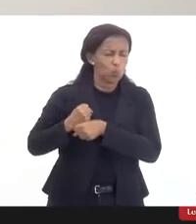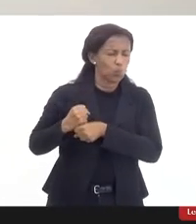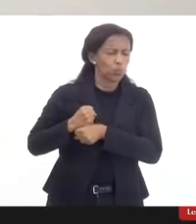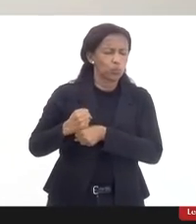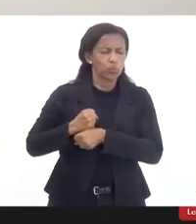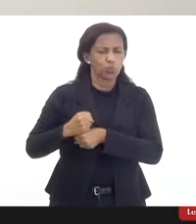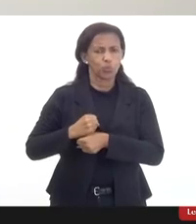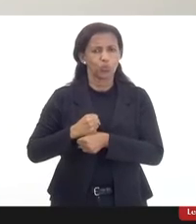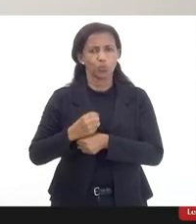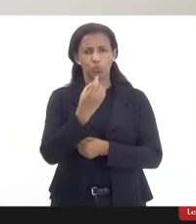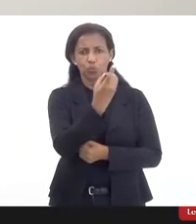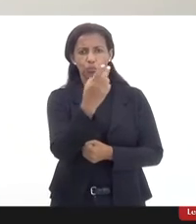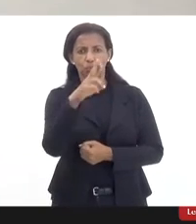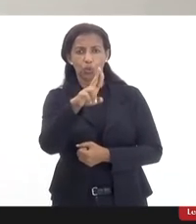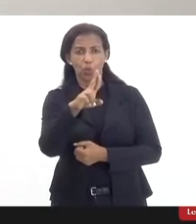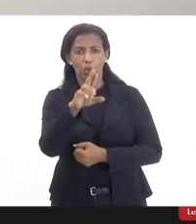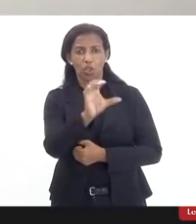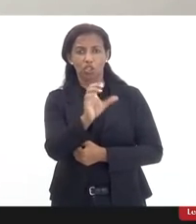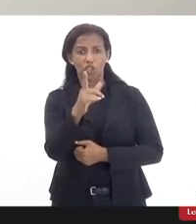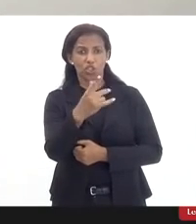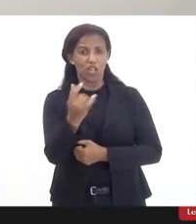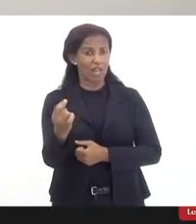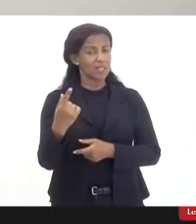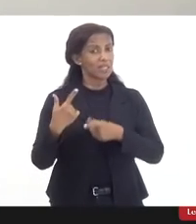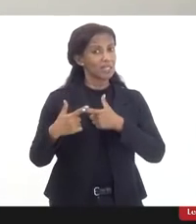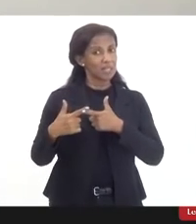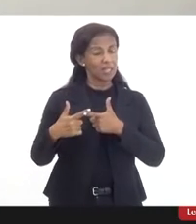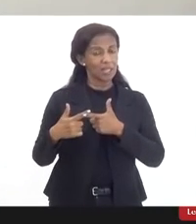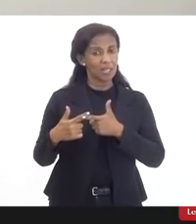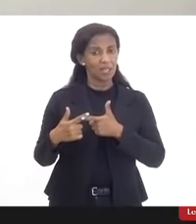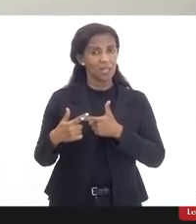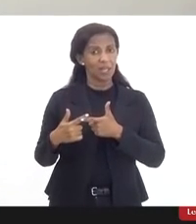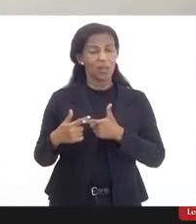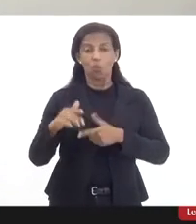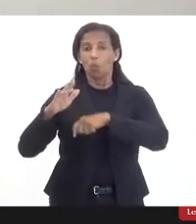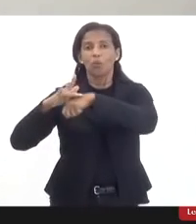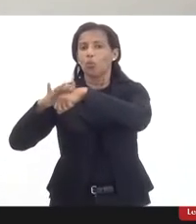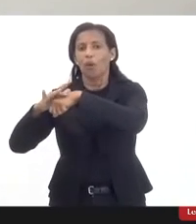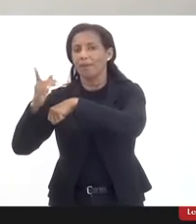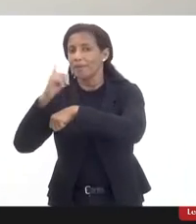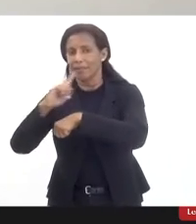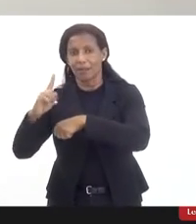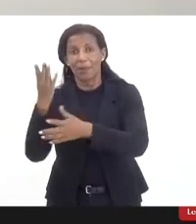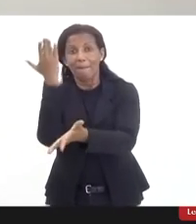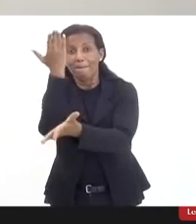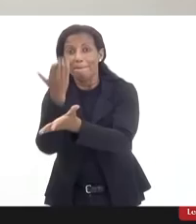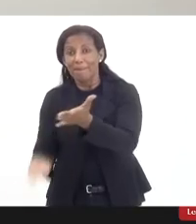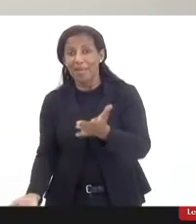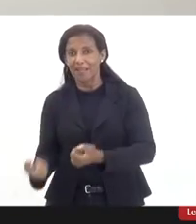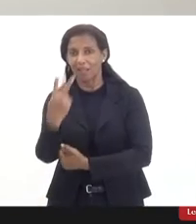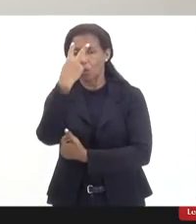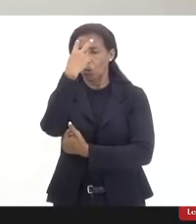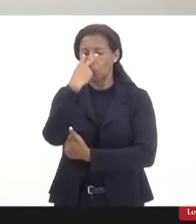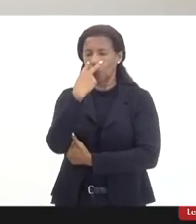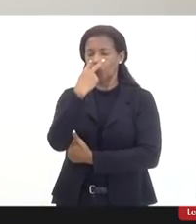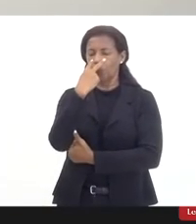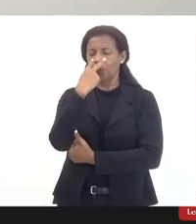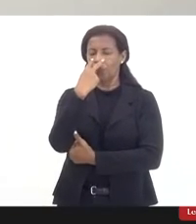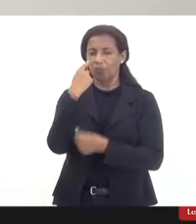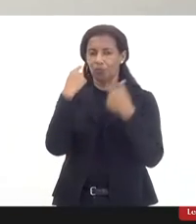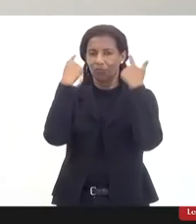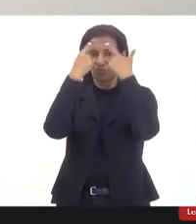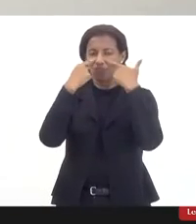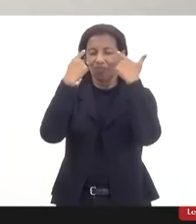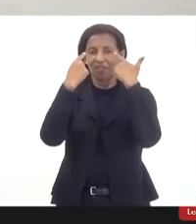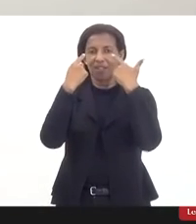data, o doutor Charles tem uma deficiência visual, não é uma doença, é uma perda da funcionalidade visual.